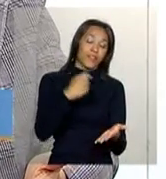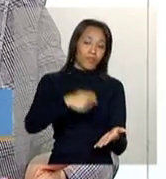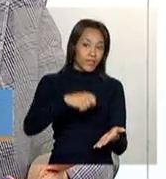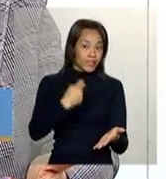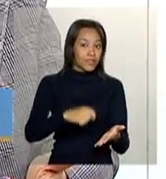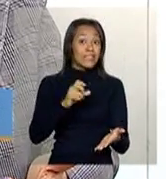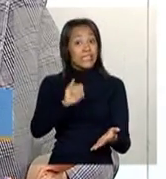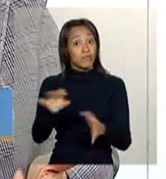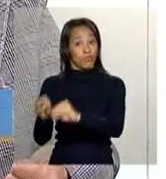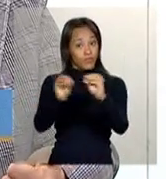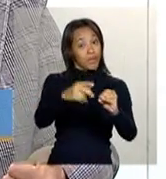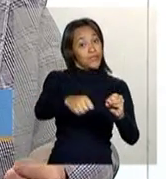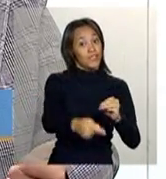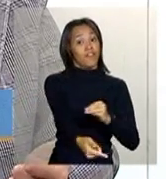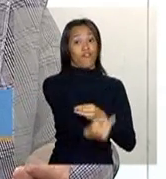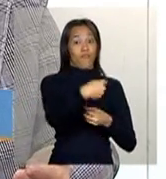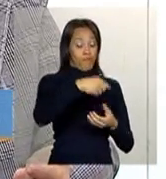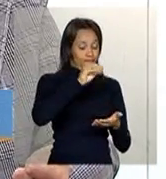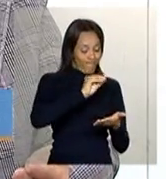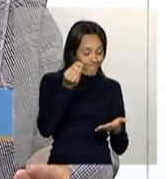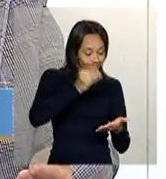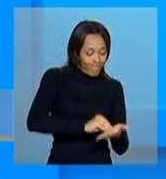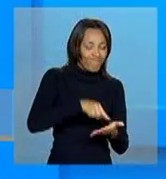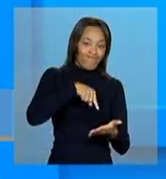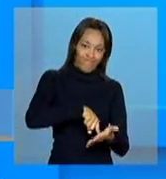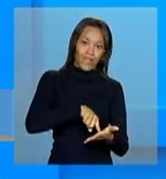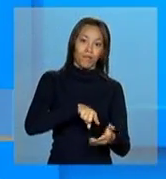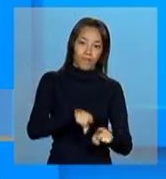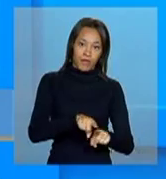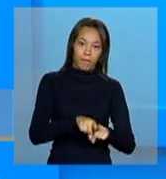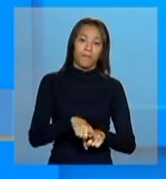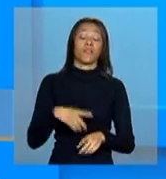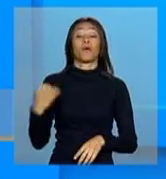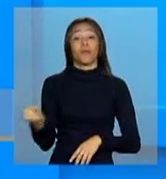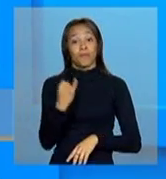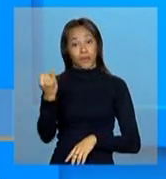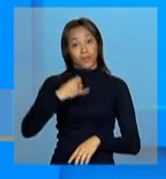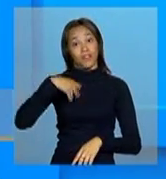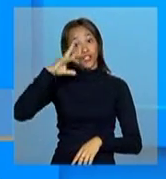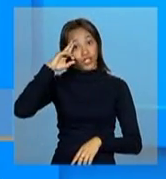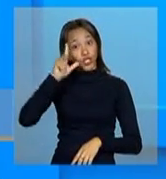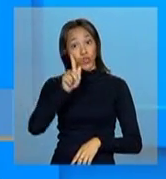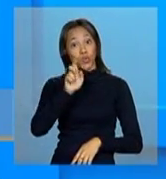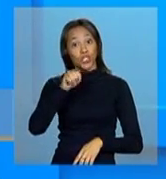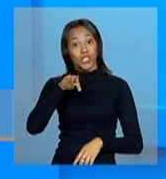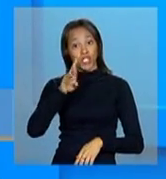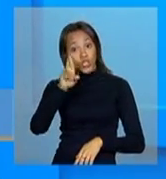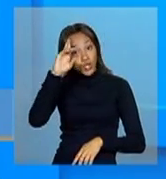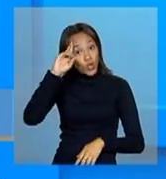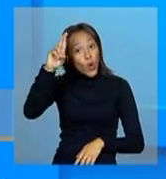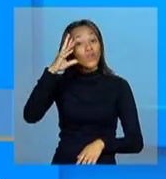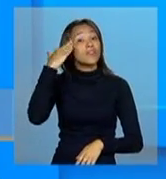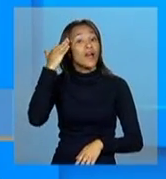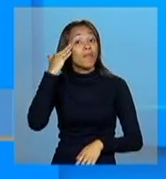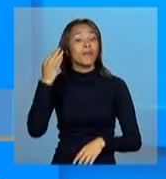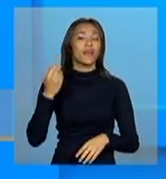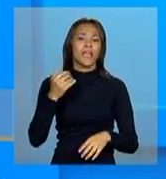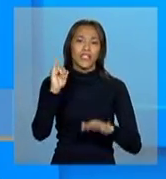atualizar o seu cadastro. Então, a importância também do gestor de estar atualizado nesse sentido, a gente orienta dessa